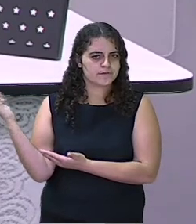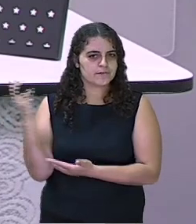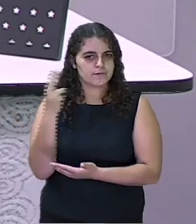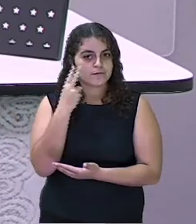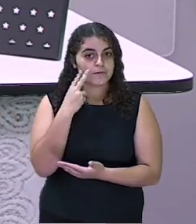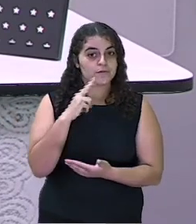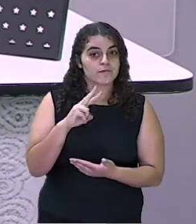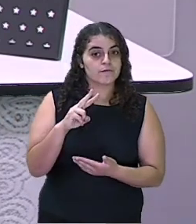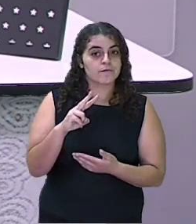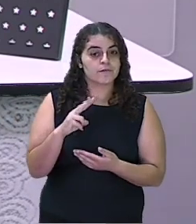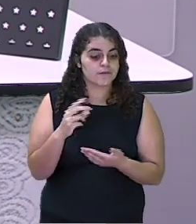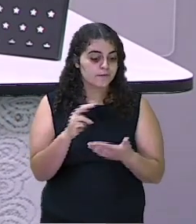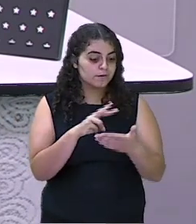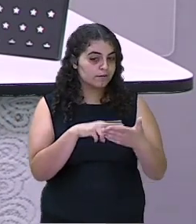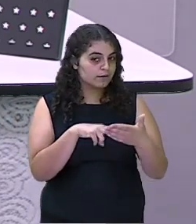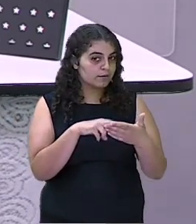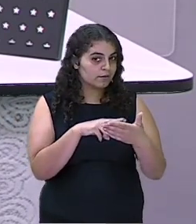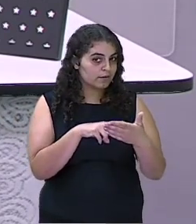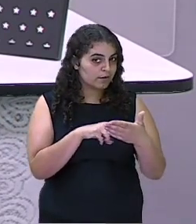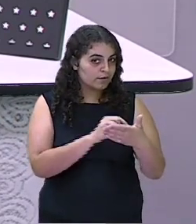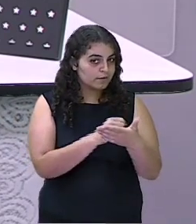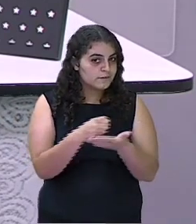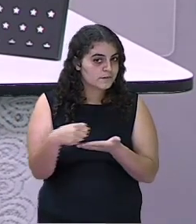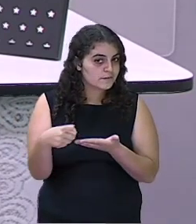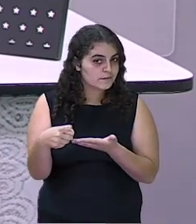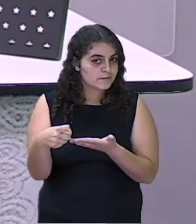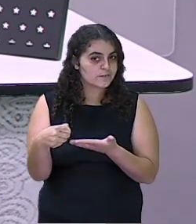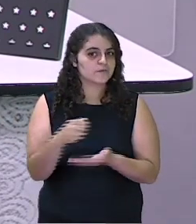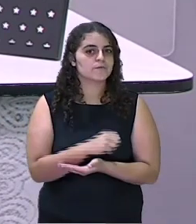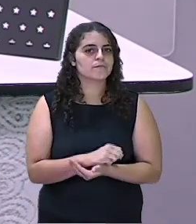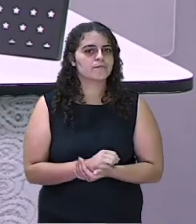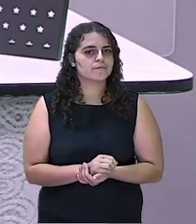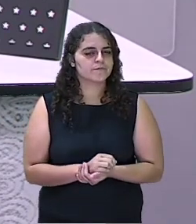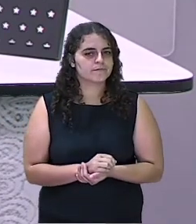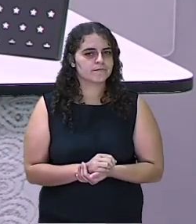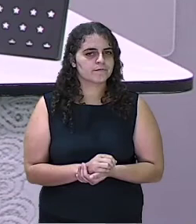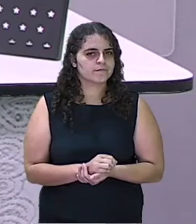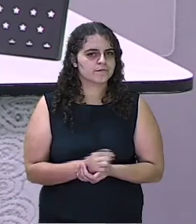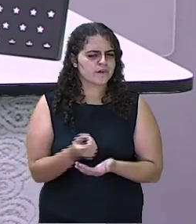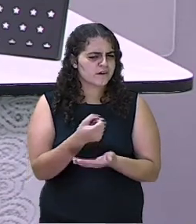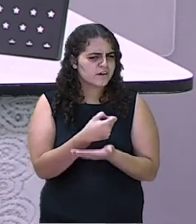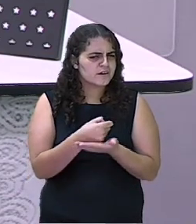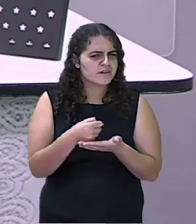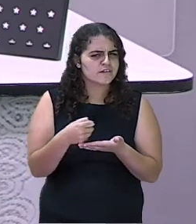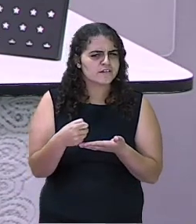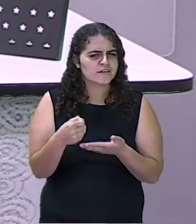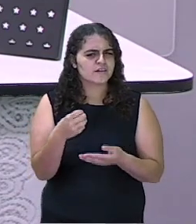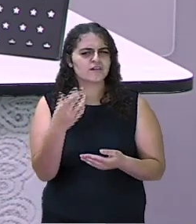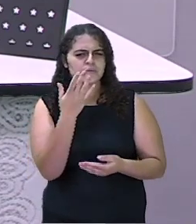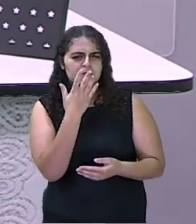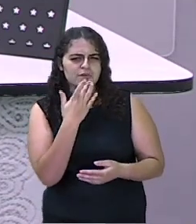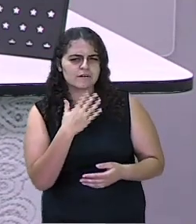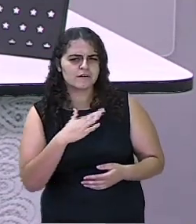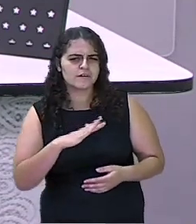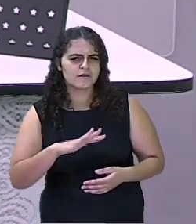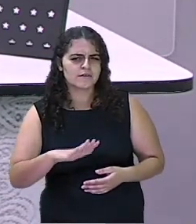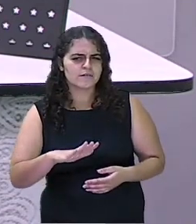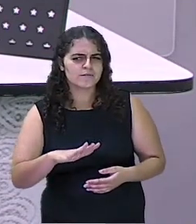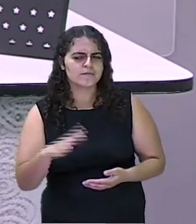ver o que diz o envelope de número 5. Escrito para crianças.